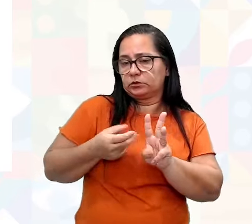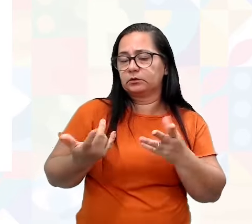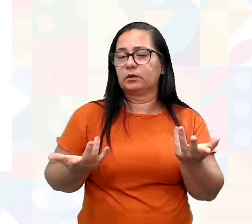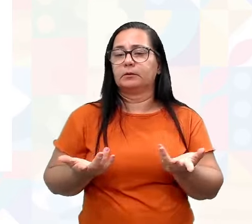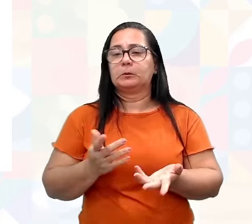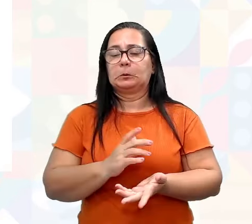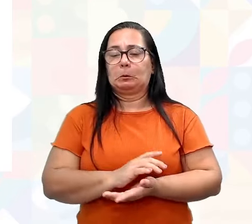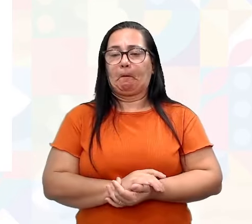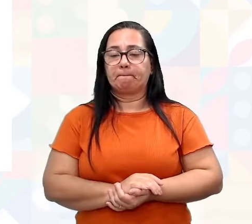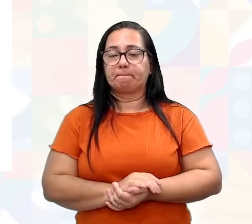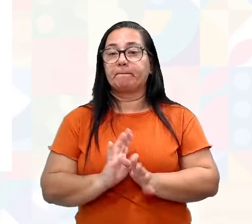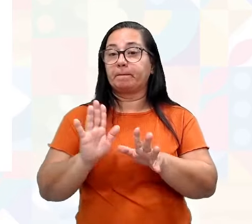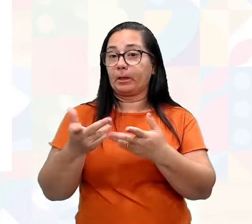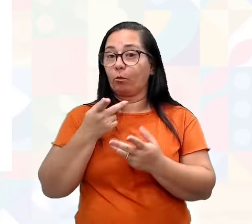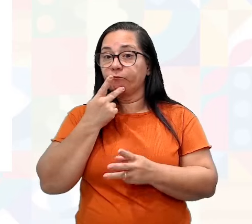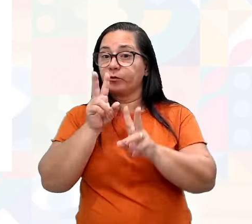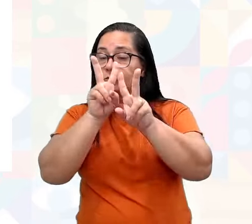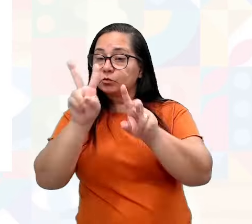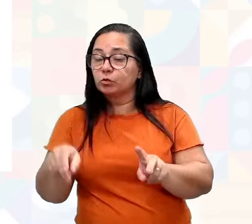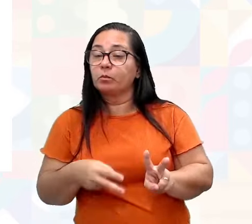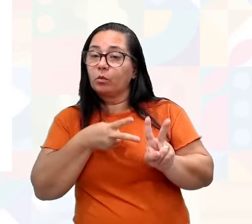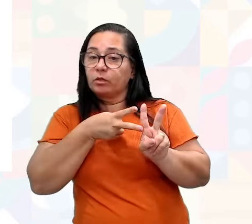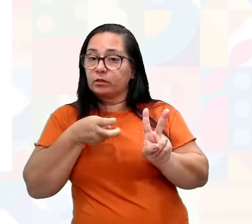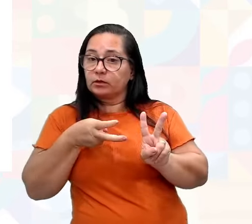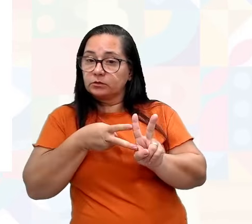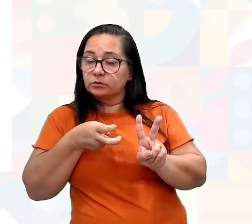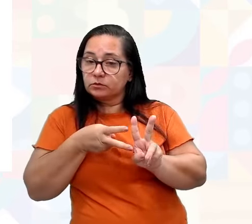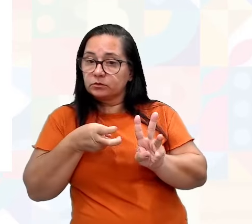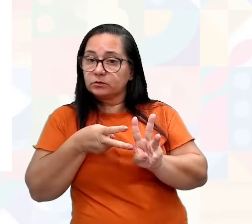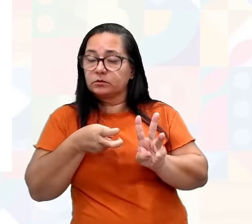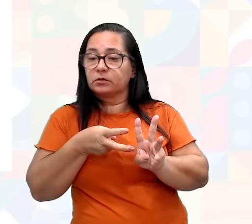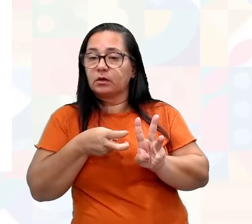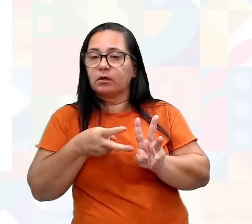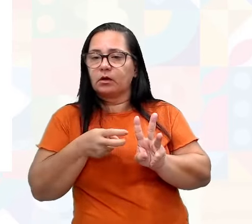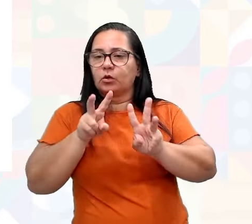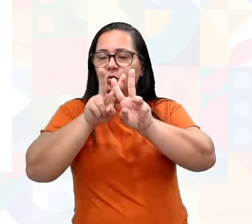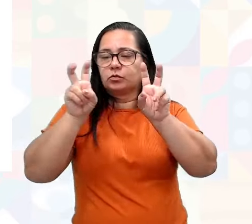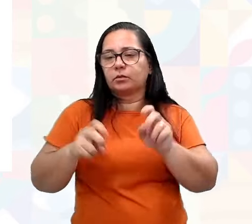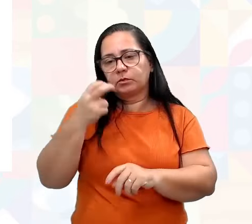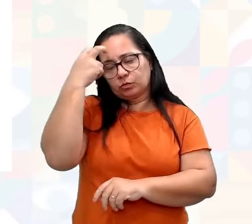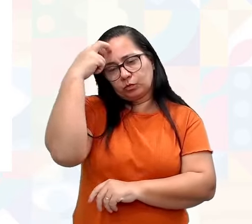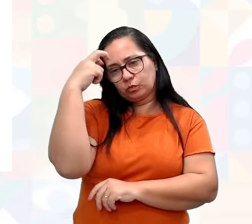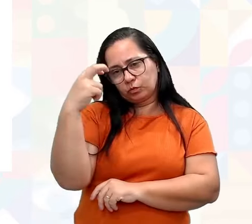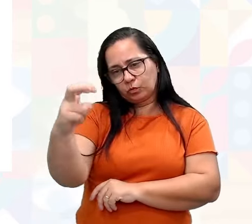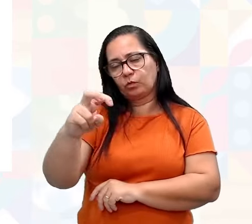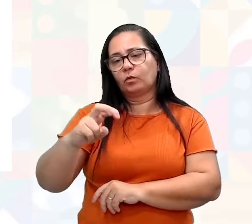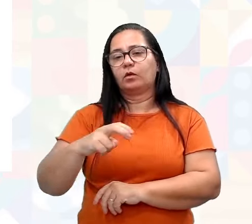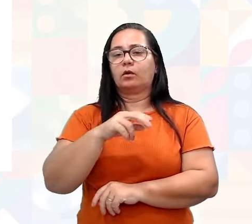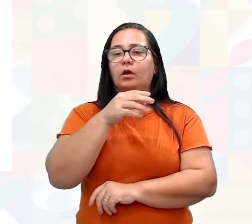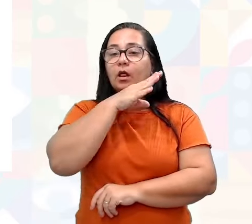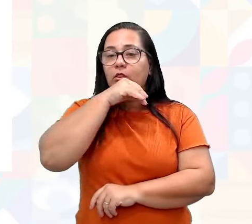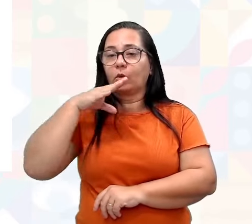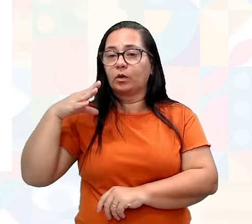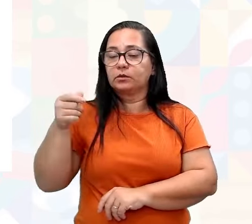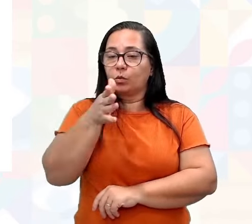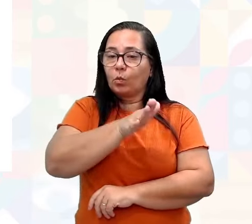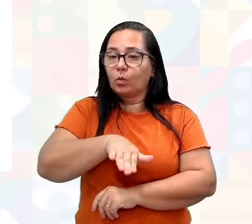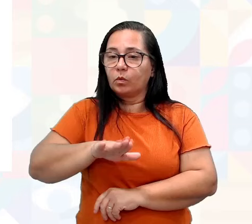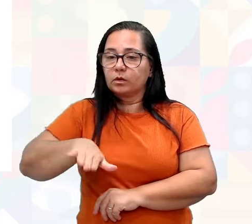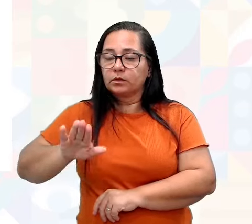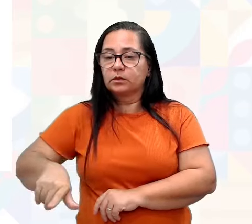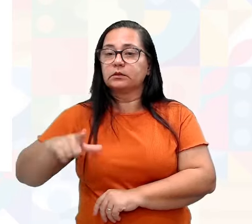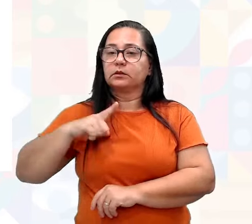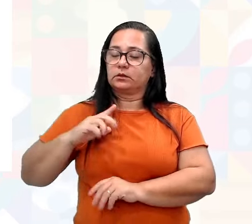Eles, quando a gente traz esse tipo de cultura para a convivência de adolescentes, principalmente de crianças, que tem uma